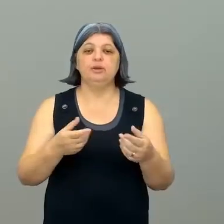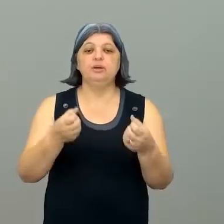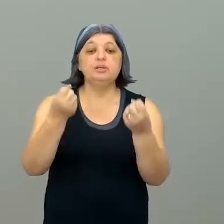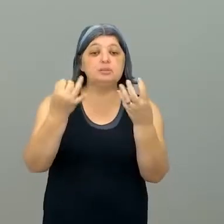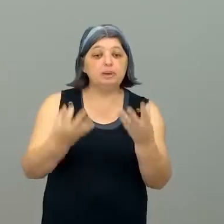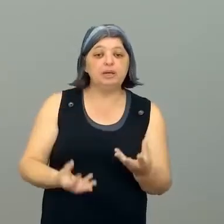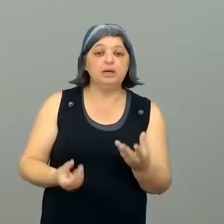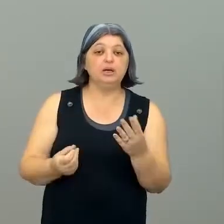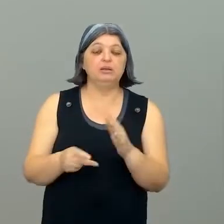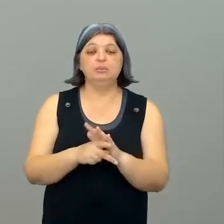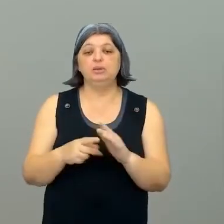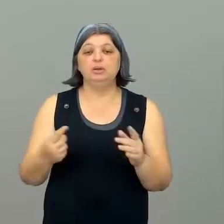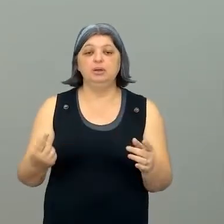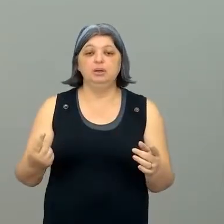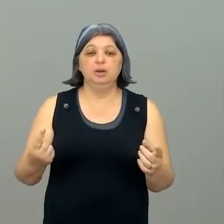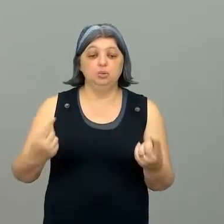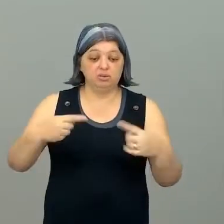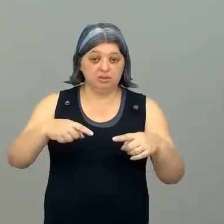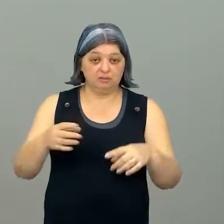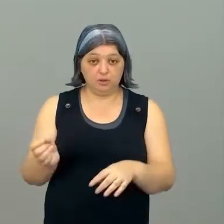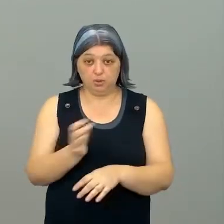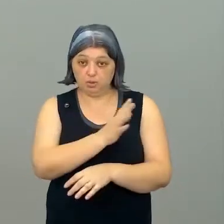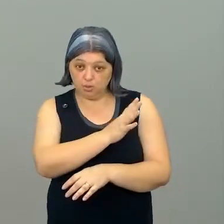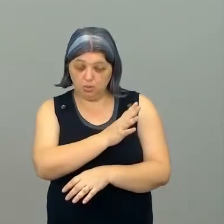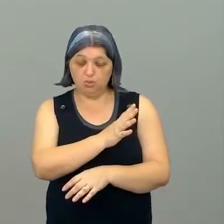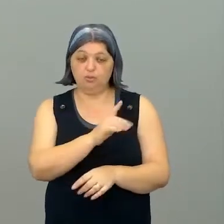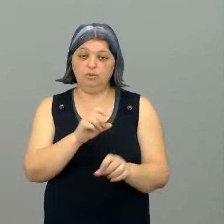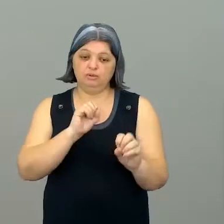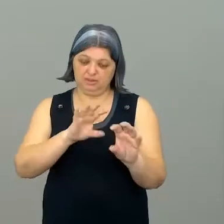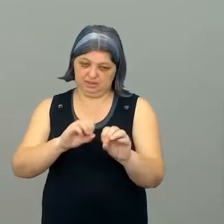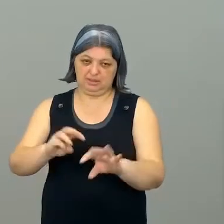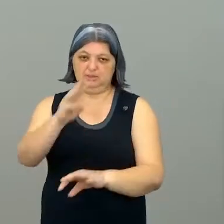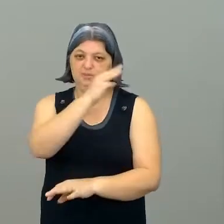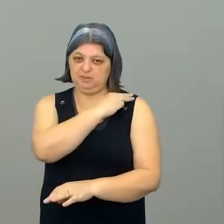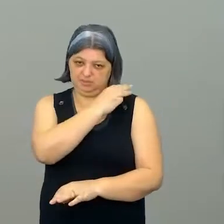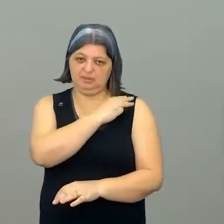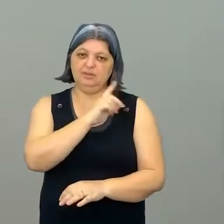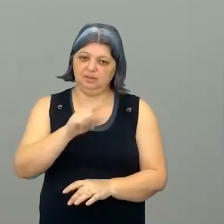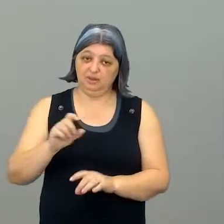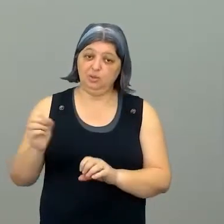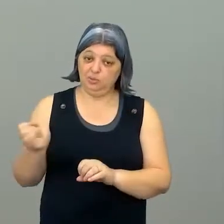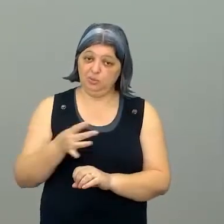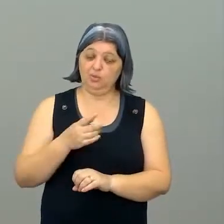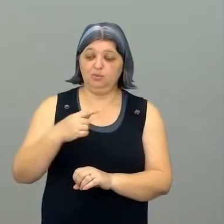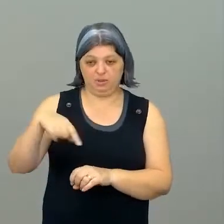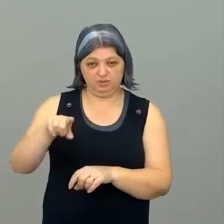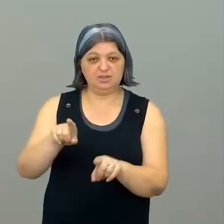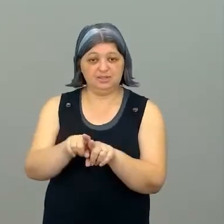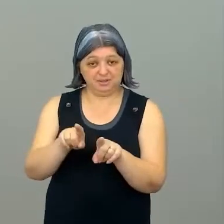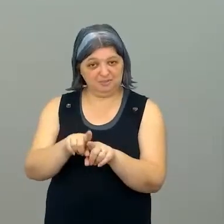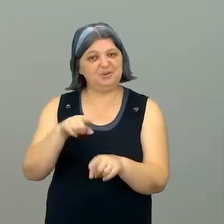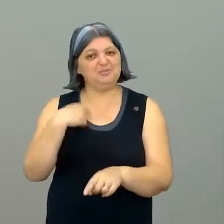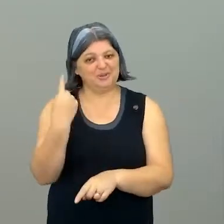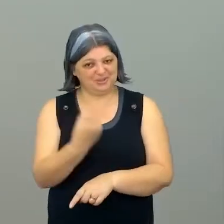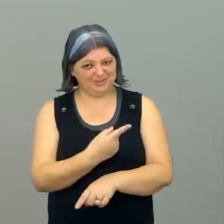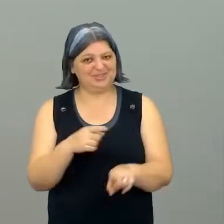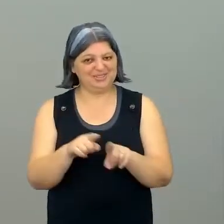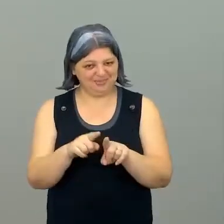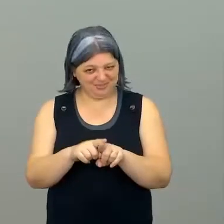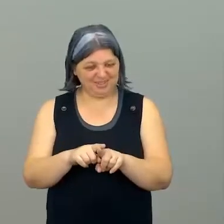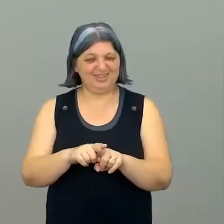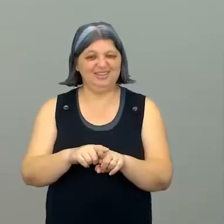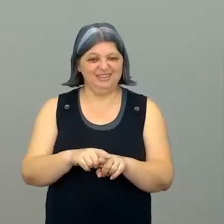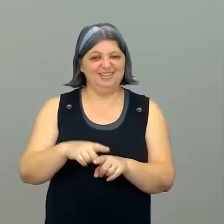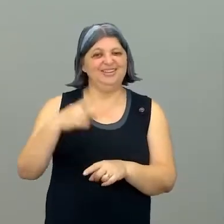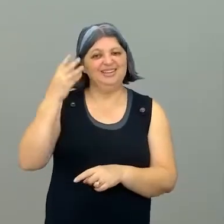esse novo desafio do novo ensino médio, que da mesma maneira que foi novo para vocês, também foi para a gente, foi um aprofundamento para vocês, mas também